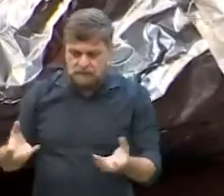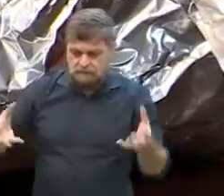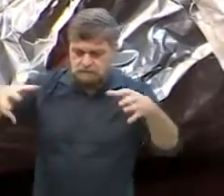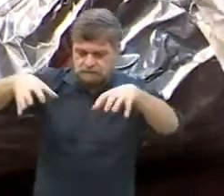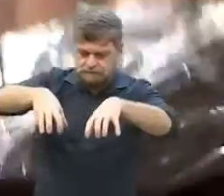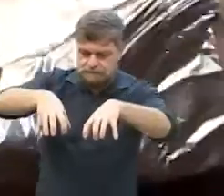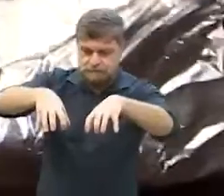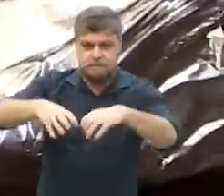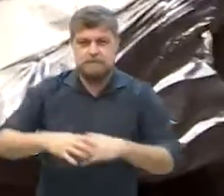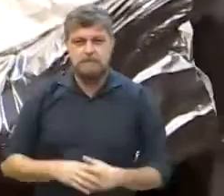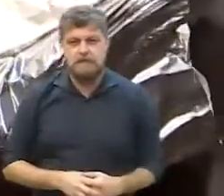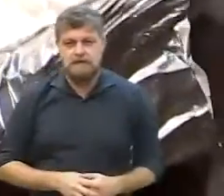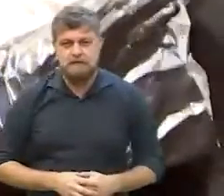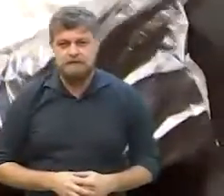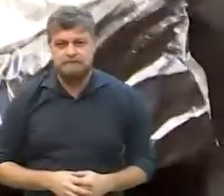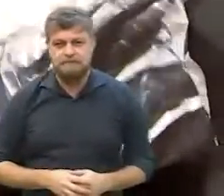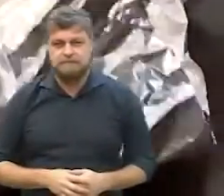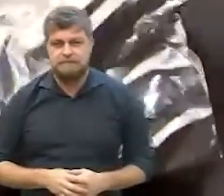desenformar